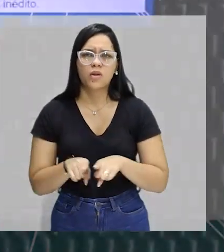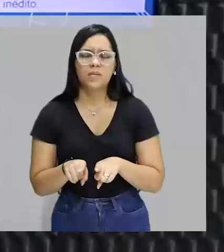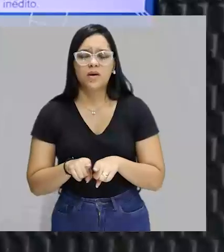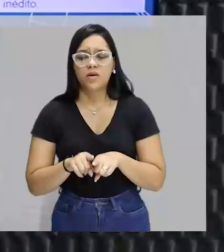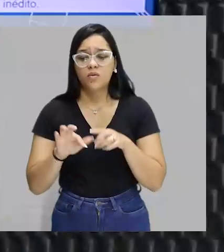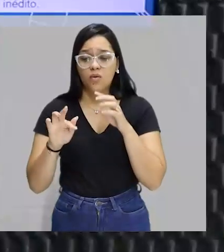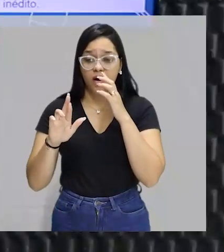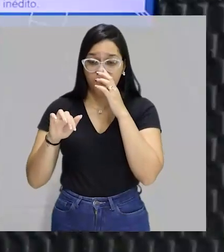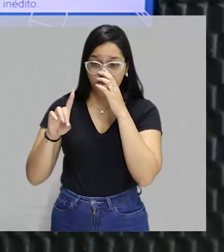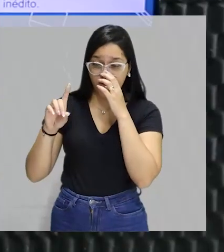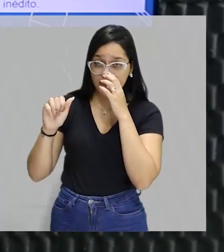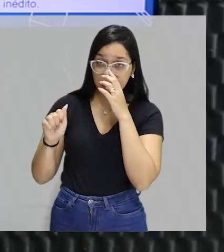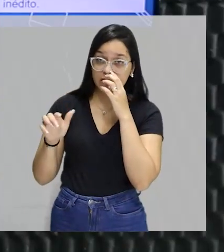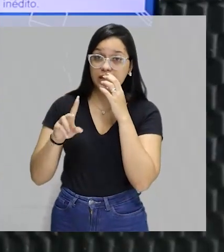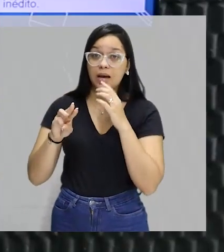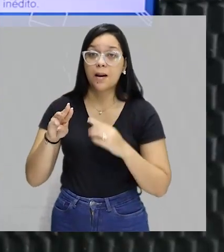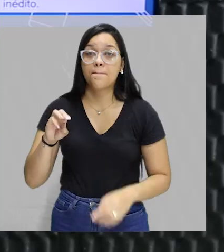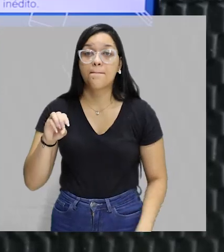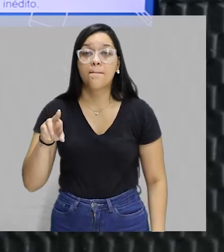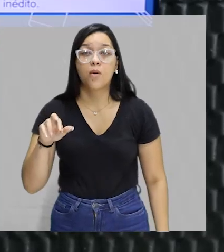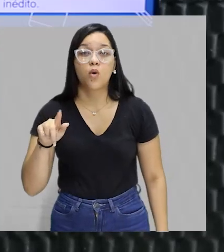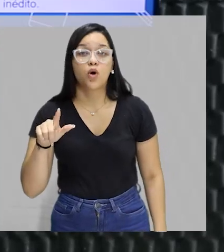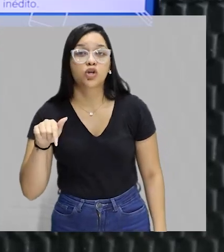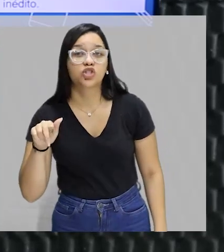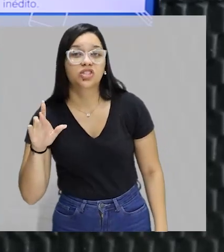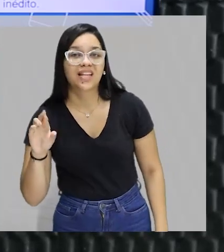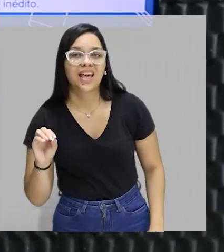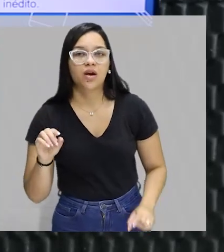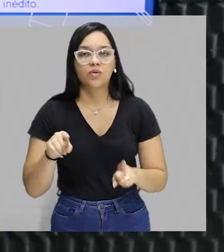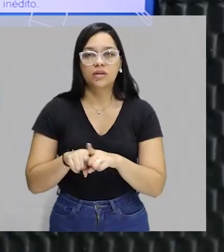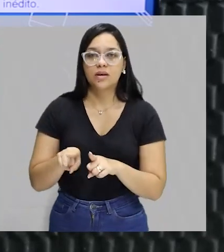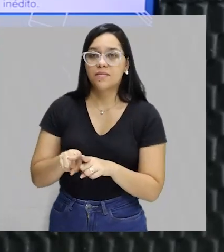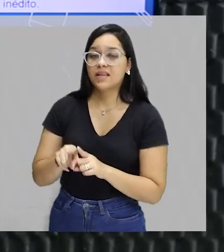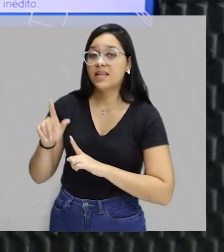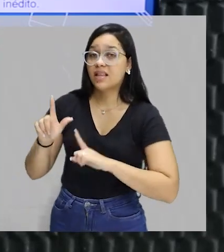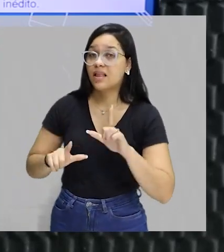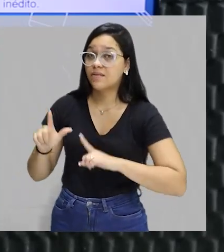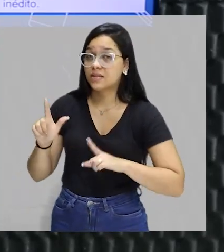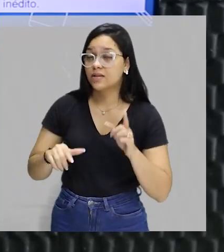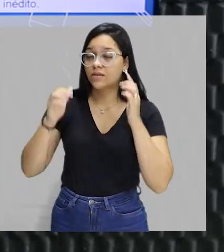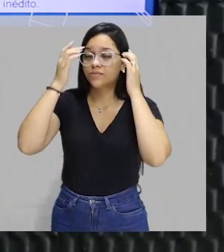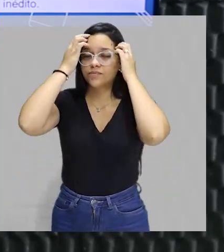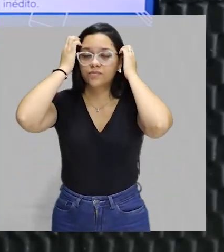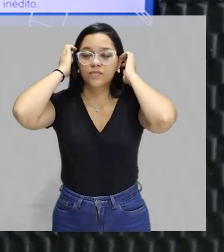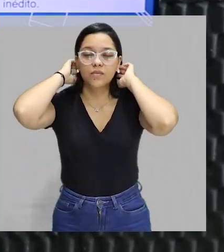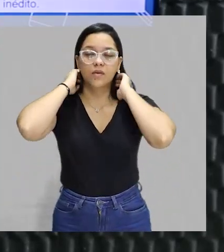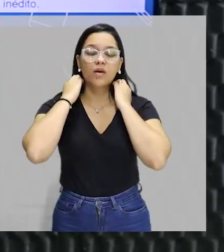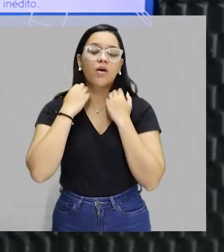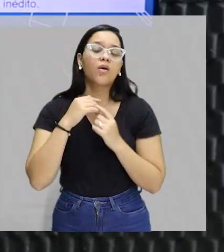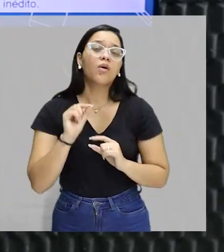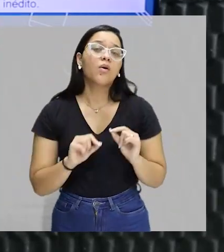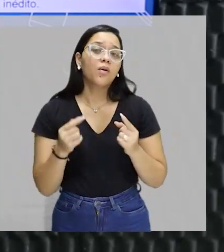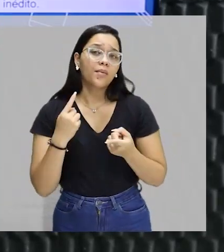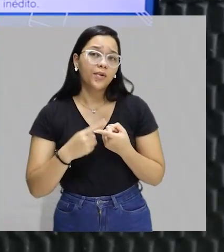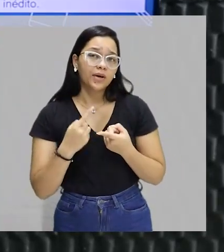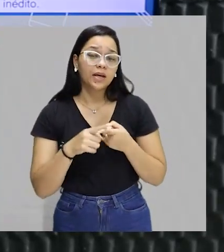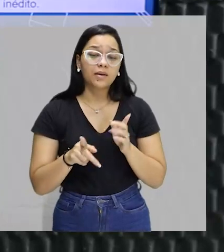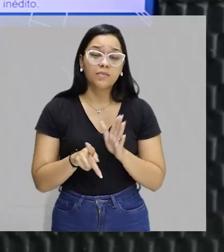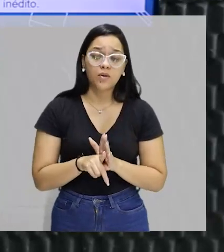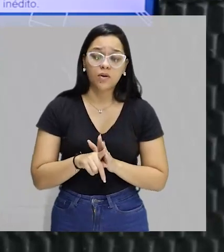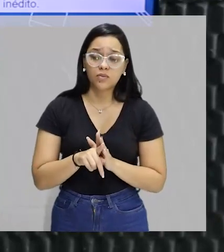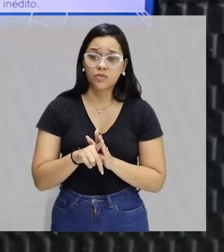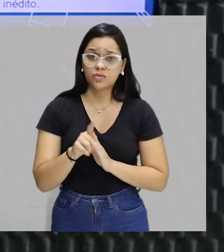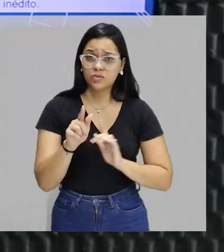Fernanda Montenegro, que é um nome conhecido também do teatro brasileiro e da televisão e do cinema. E o que é mais interessante é uma das obras dele, por causa desta